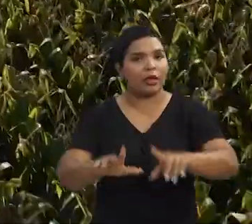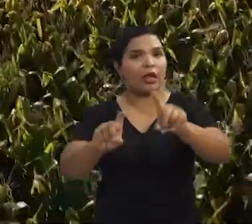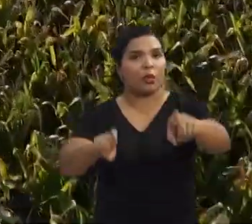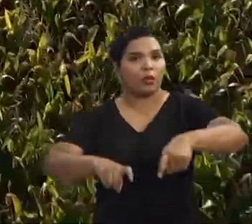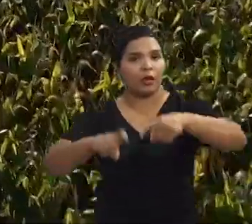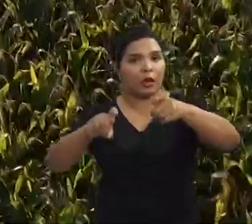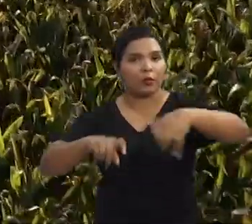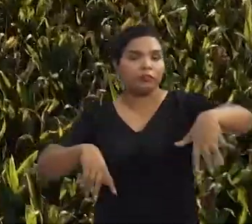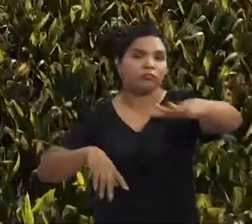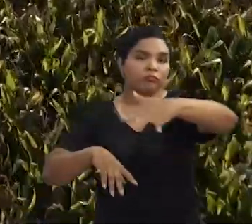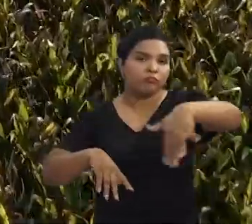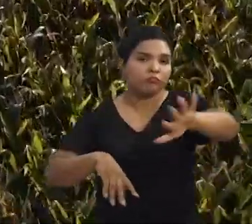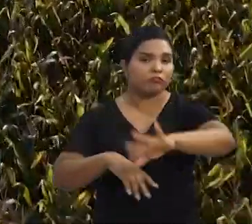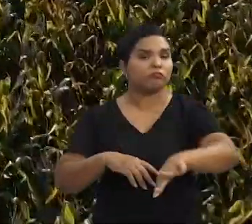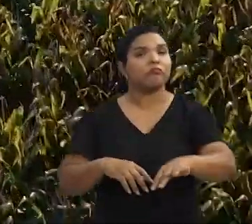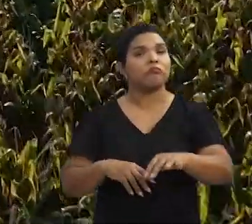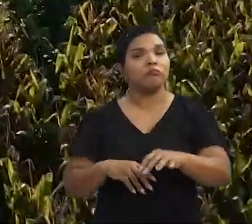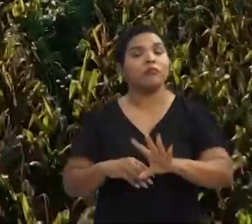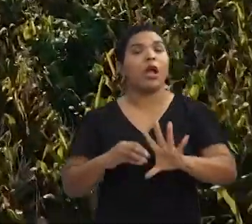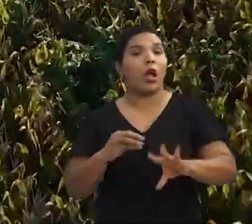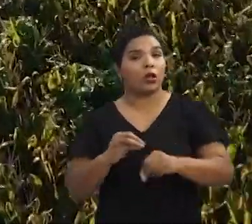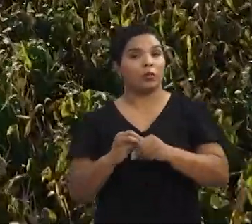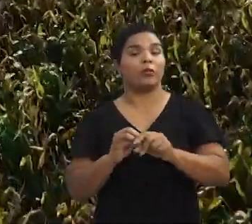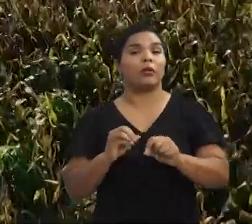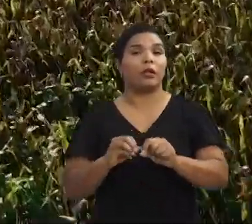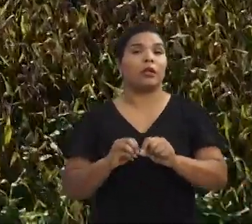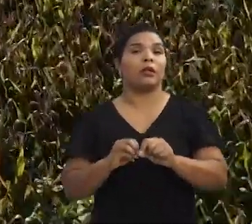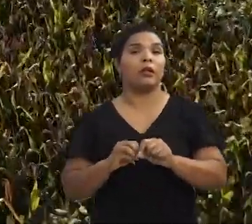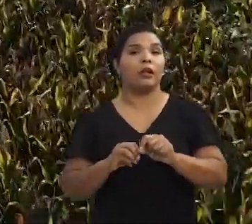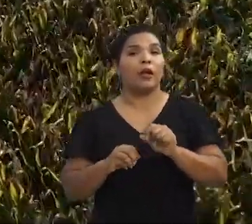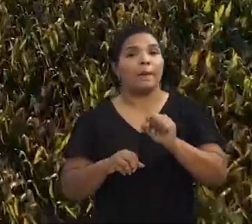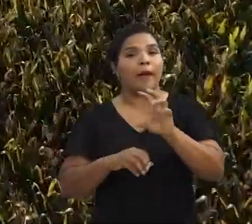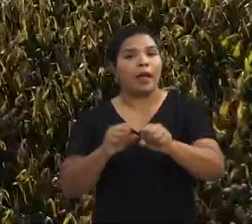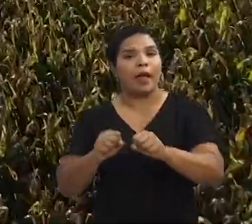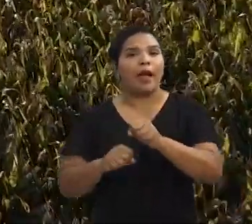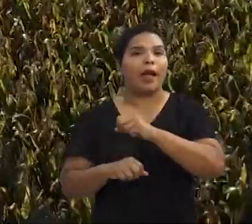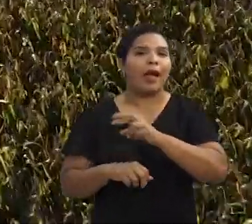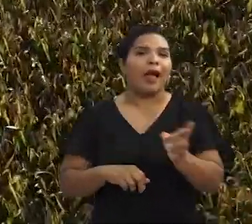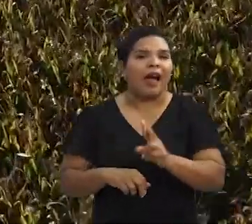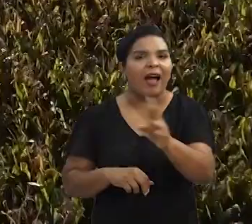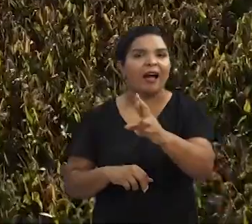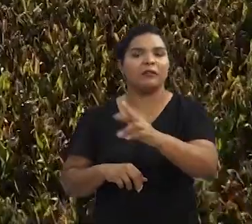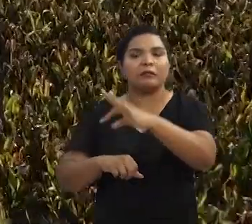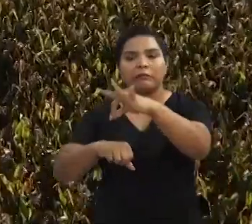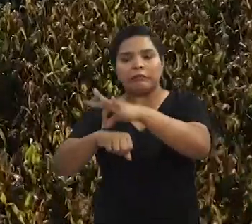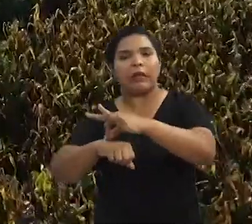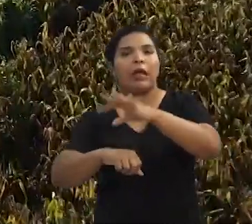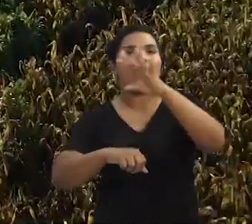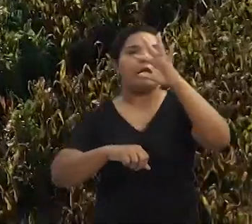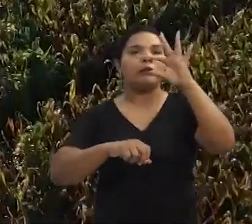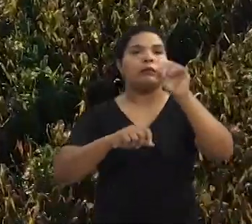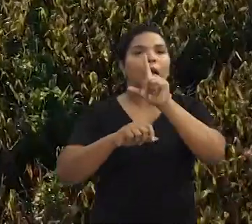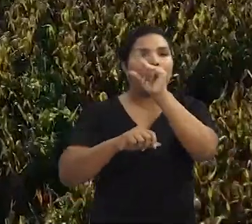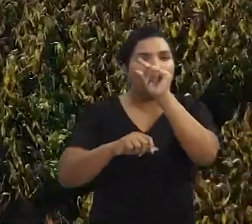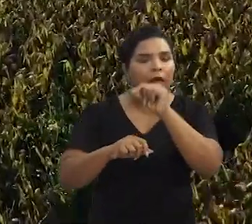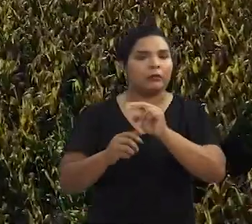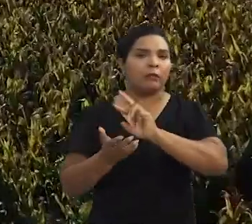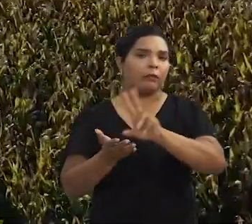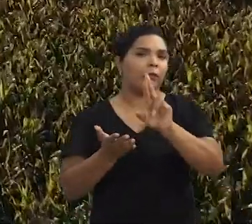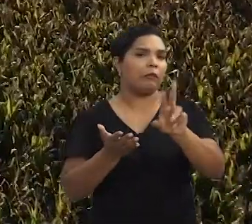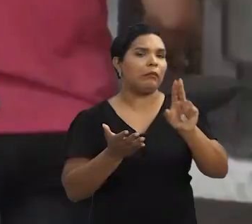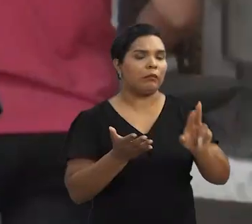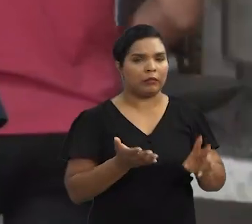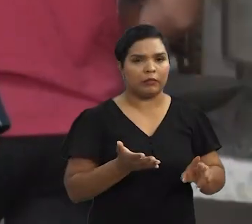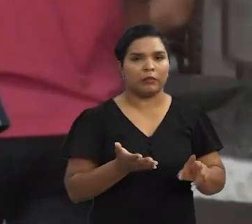no campo e isso contribui para o ataque de pragas. Por exemplo, ratos, pássaros, insetos, entre outros micro